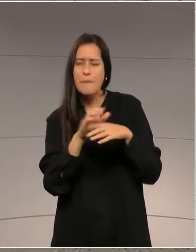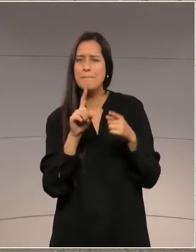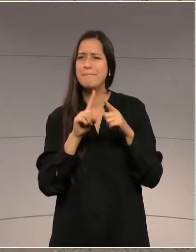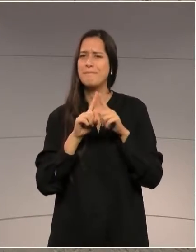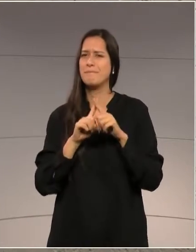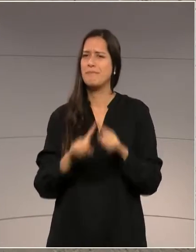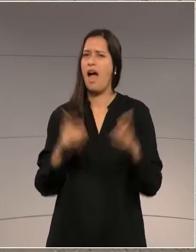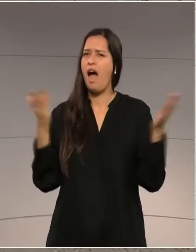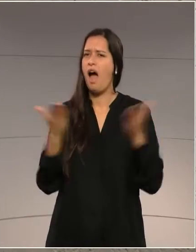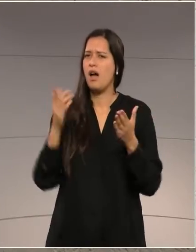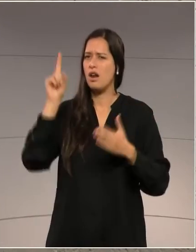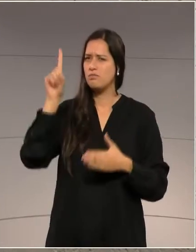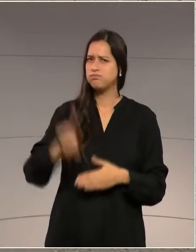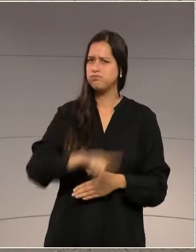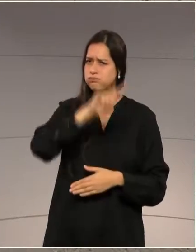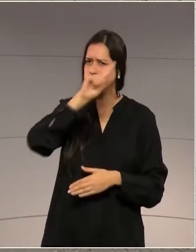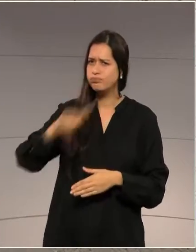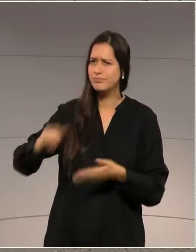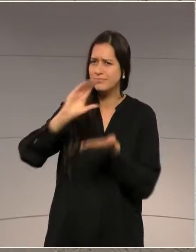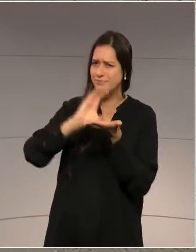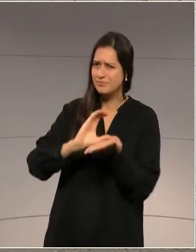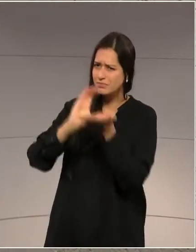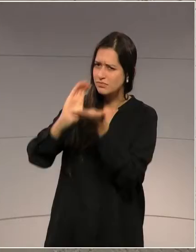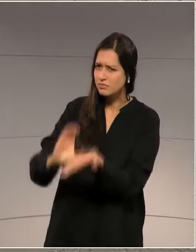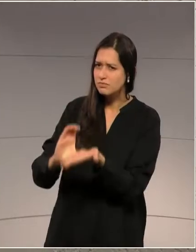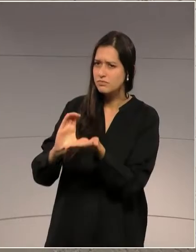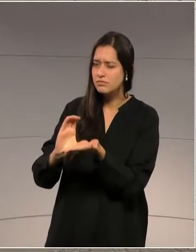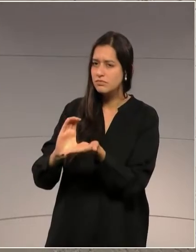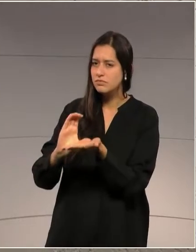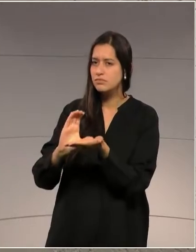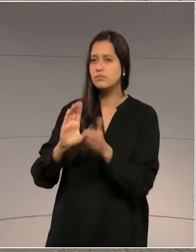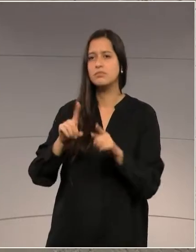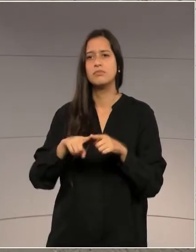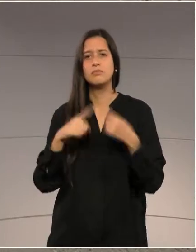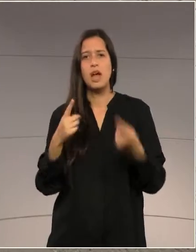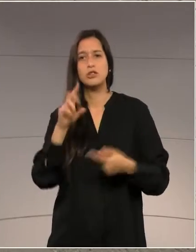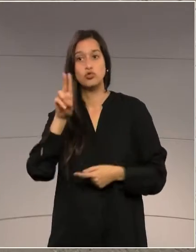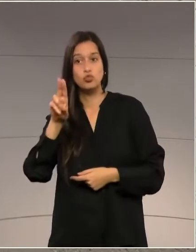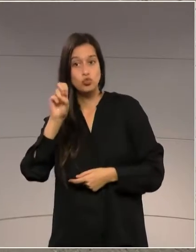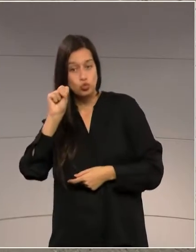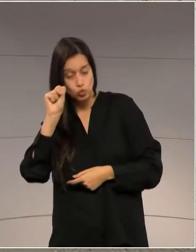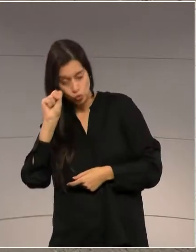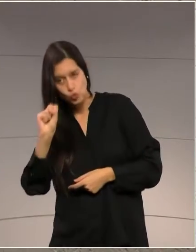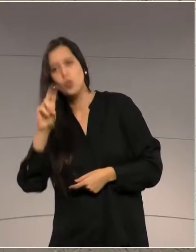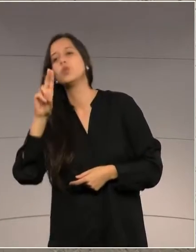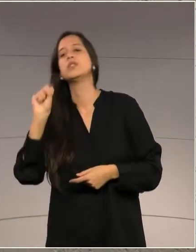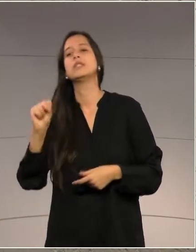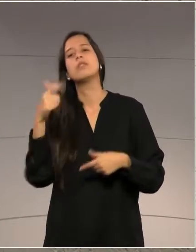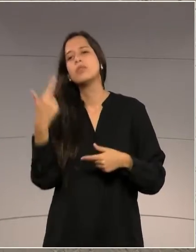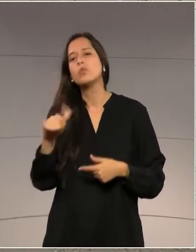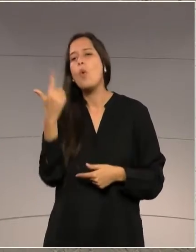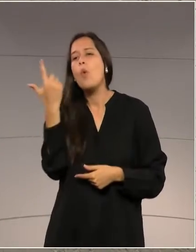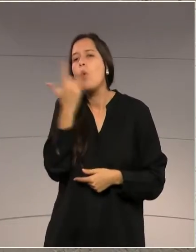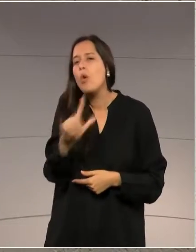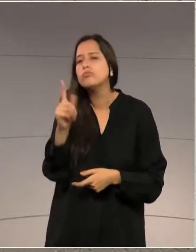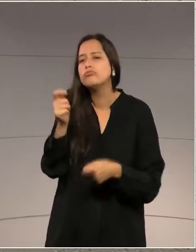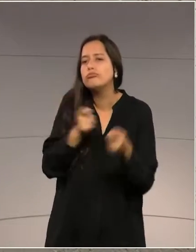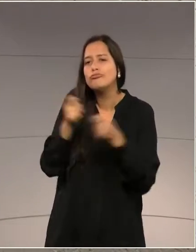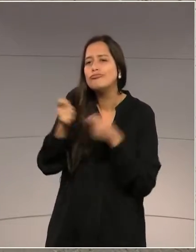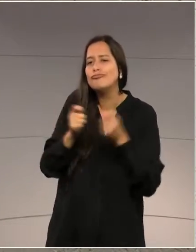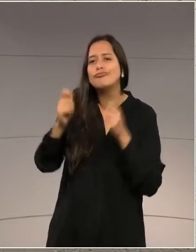de saúde, cujo financiamento não atende o tamanho da proposta do SUS, ainda perde recursos